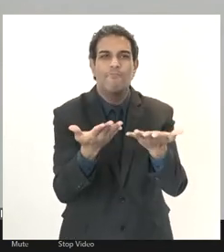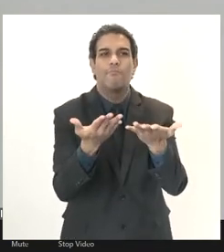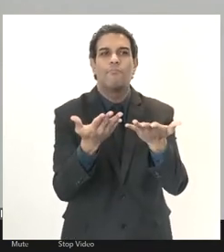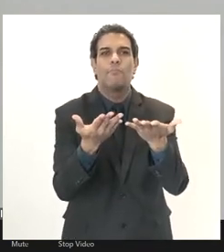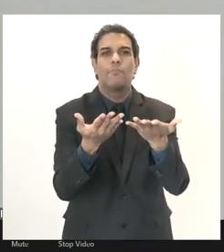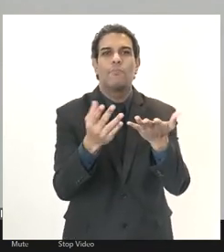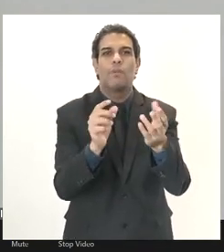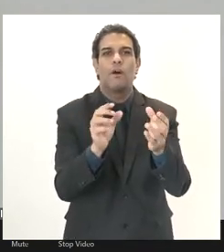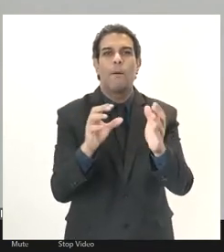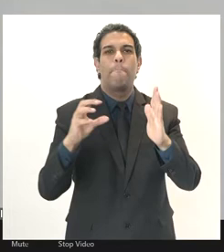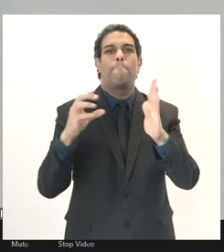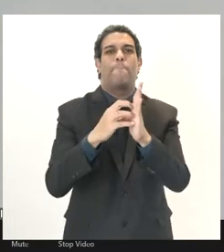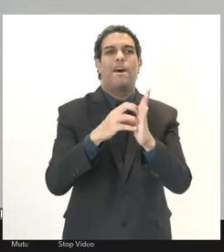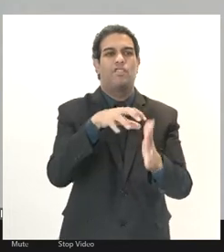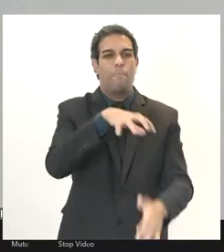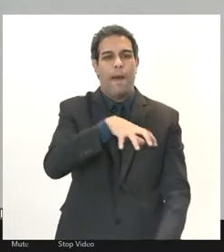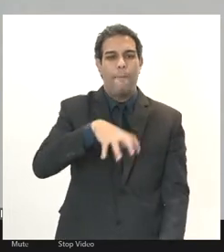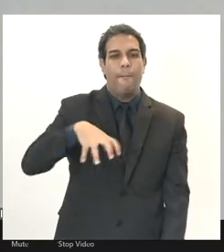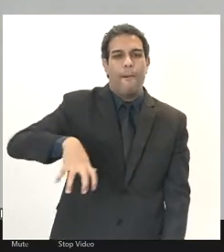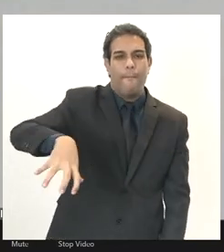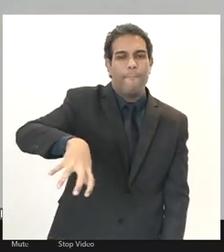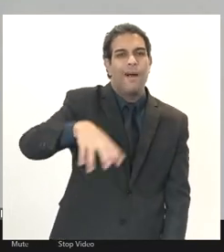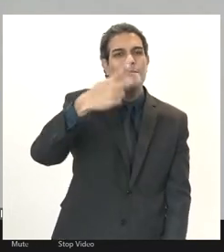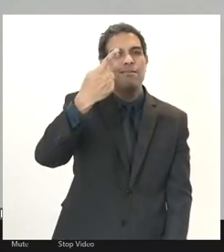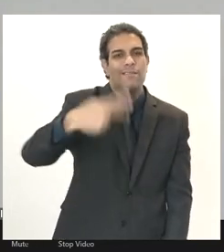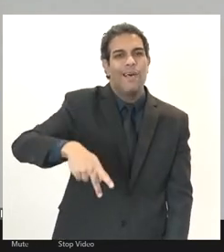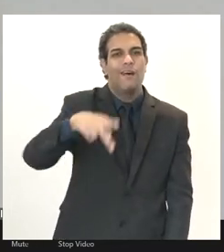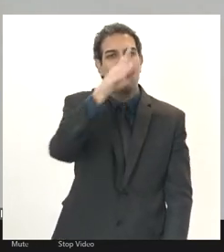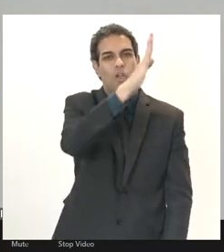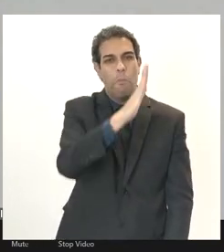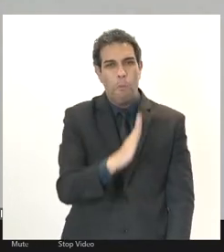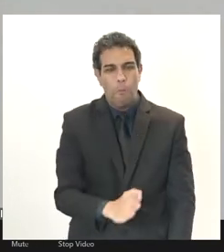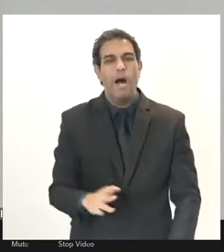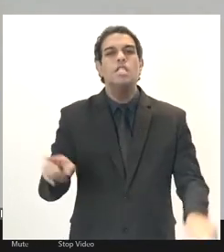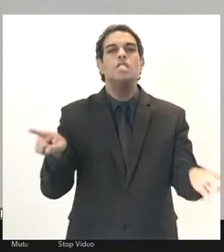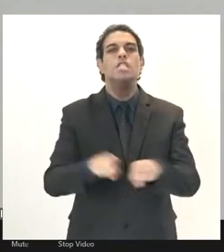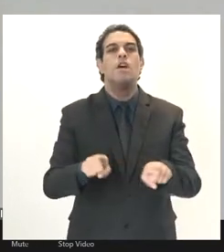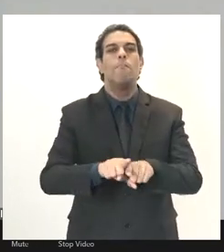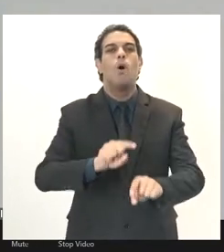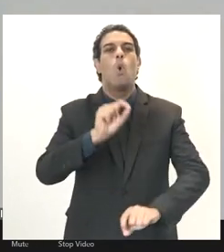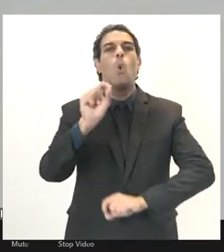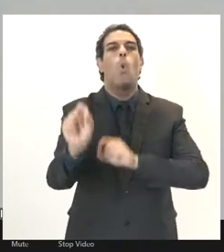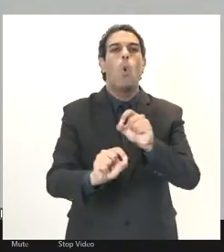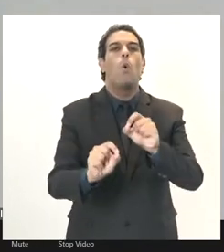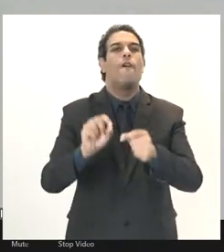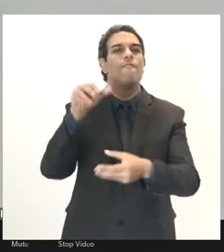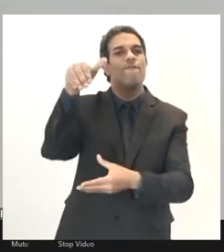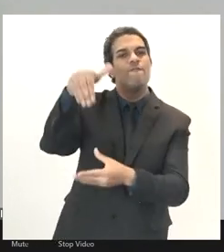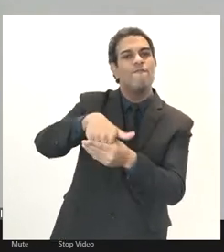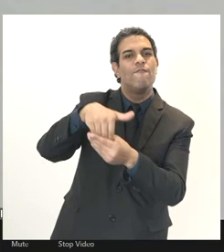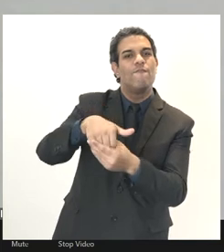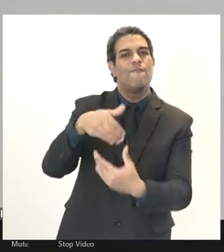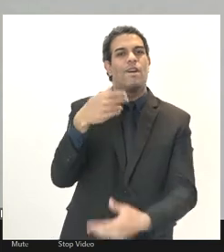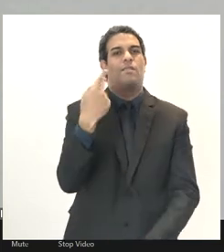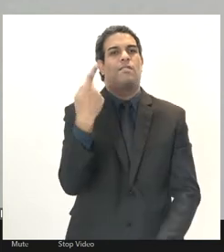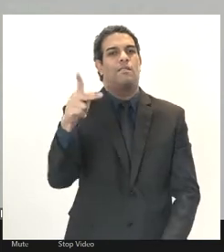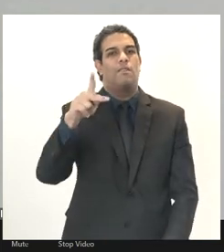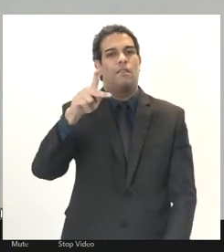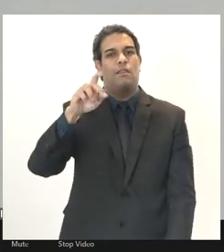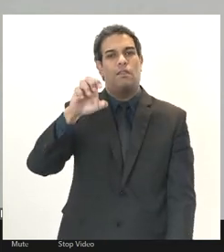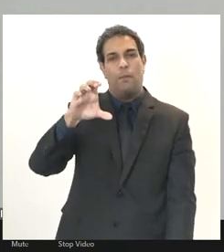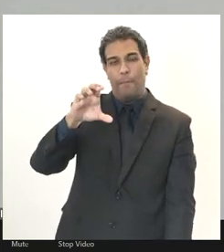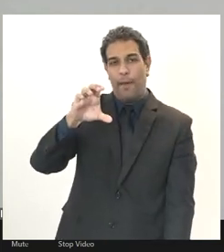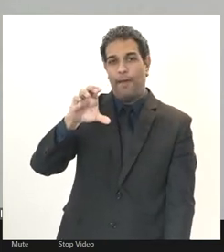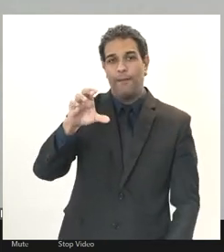outros partidos que hoje vão também definir e votar essa matéria muito obrigado